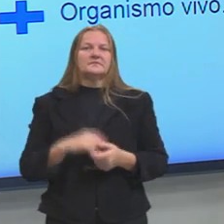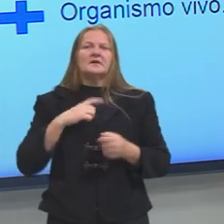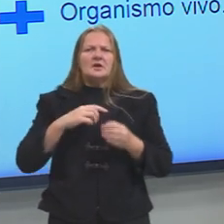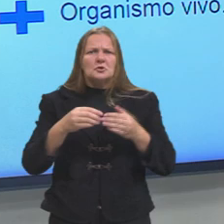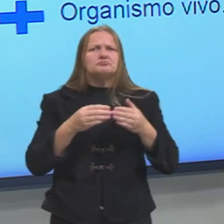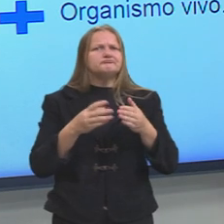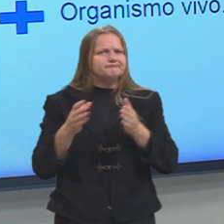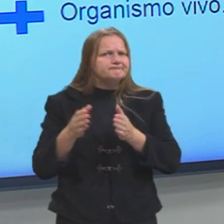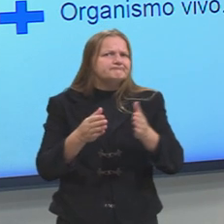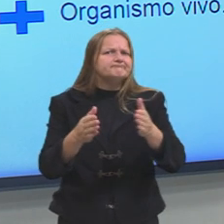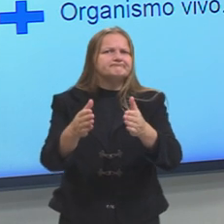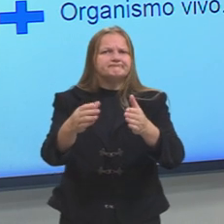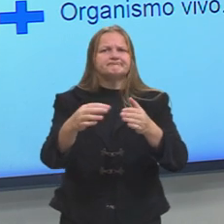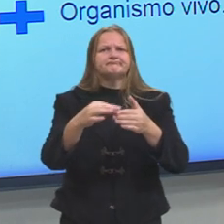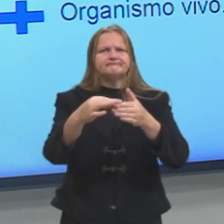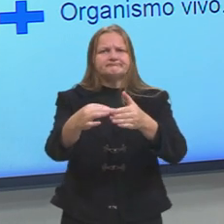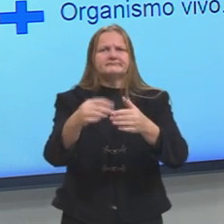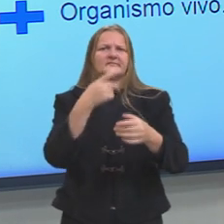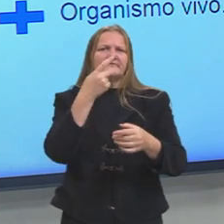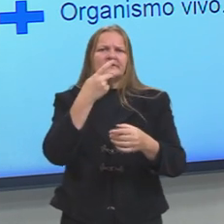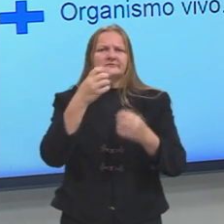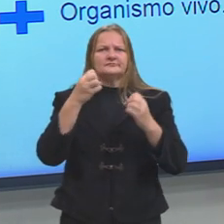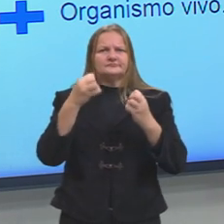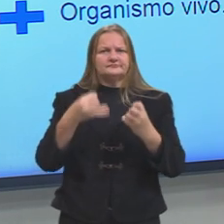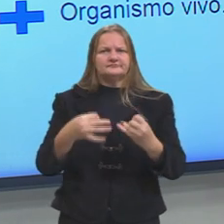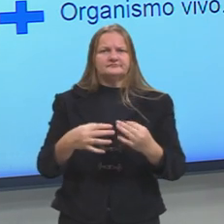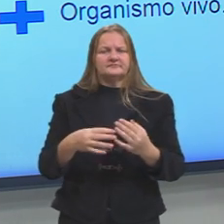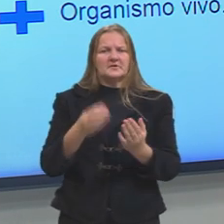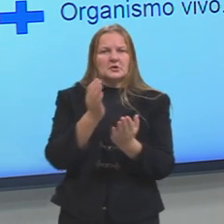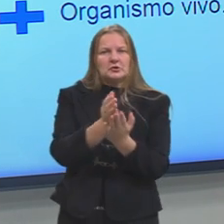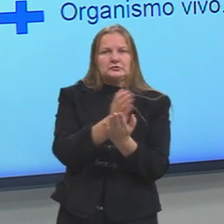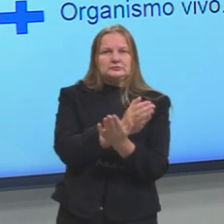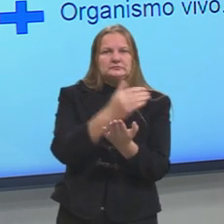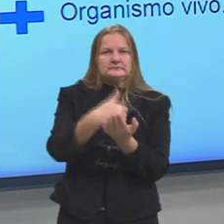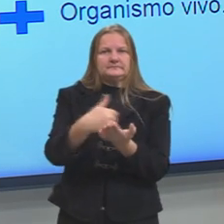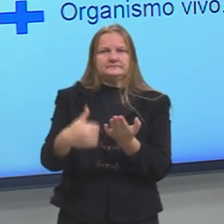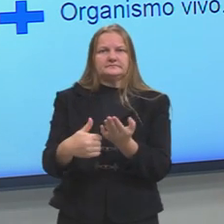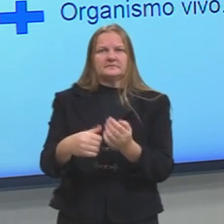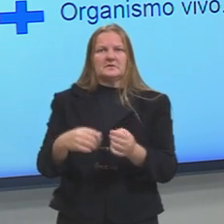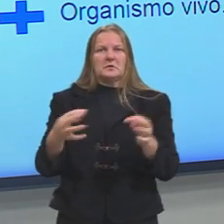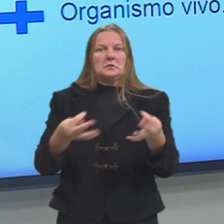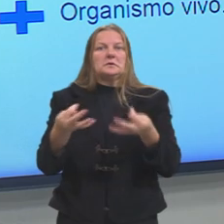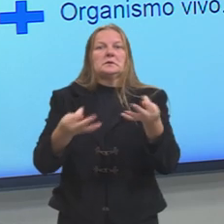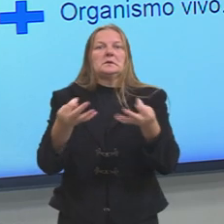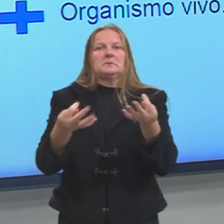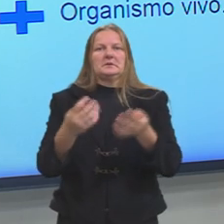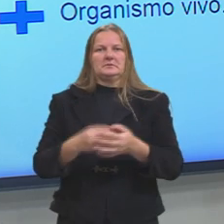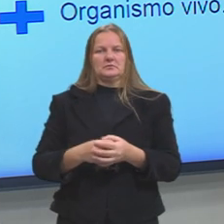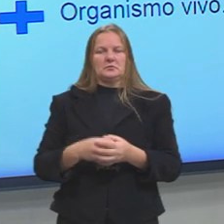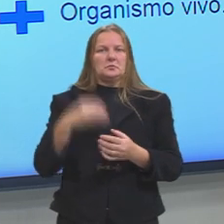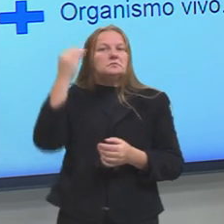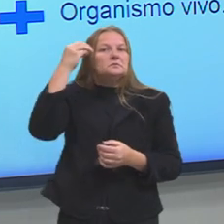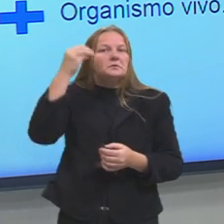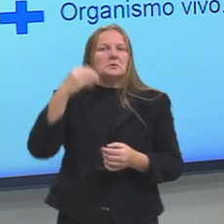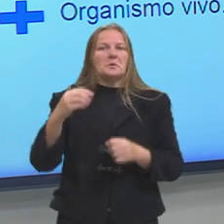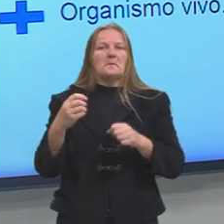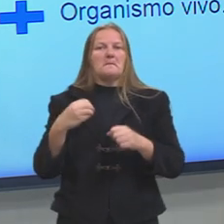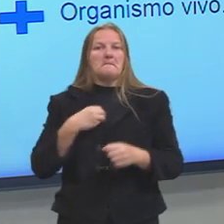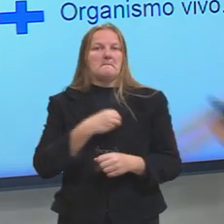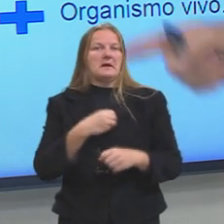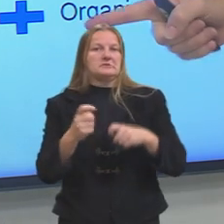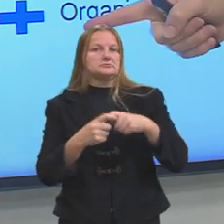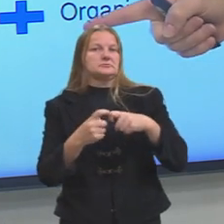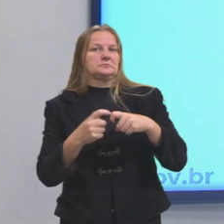que as pessoas que não tivessem essa formação binária deviam ser tratadas por psicólogos, médicos, etc.